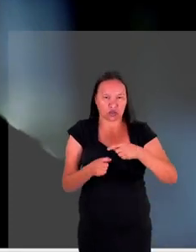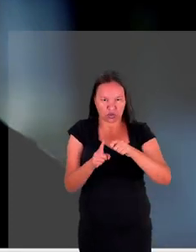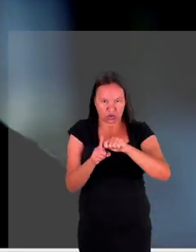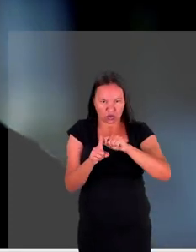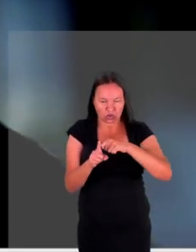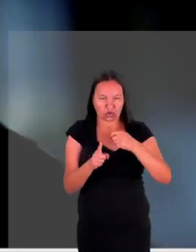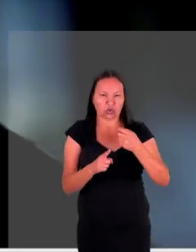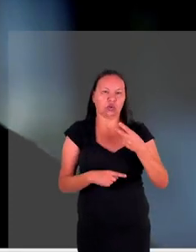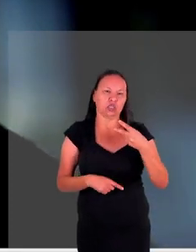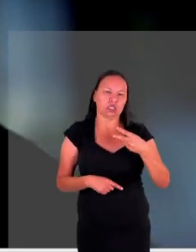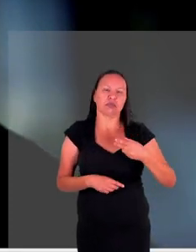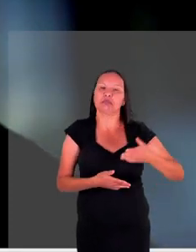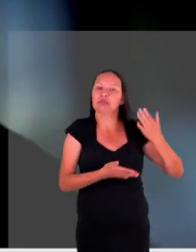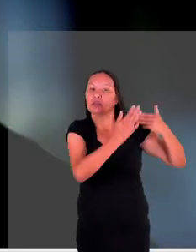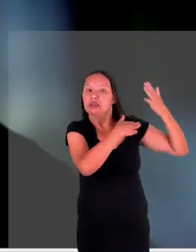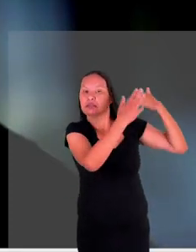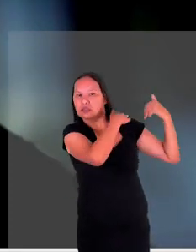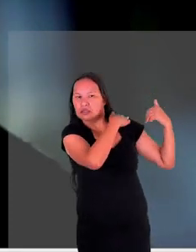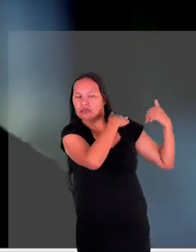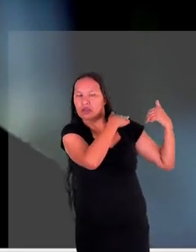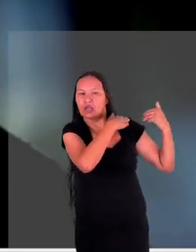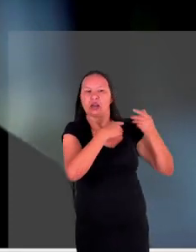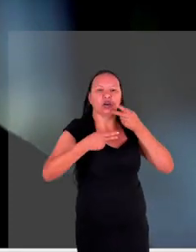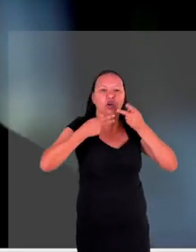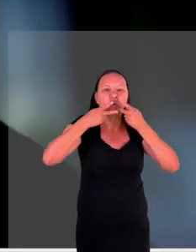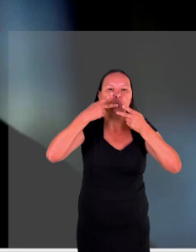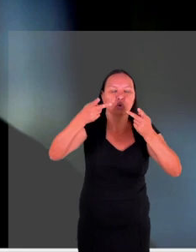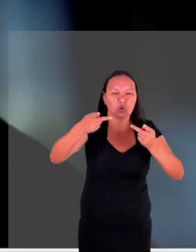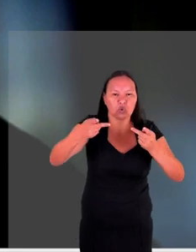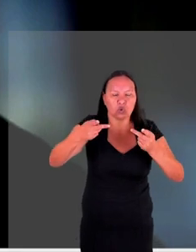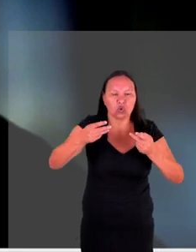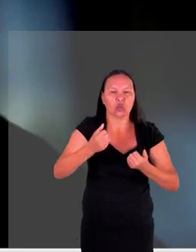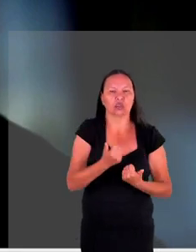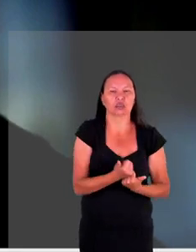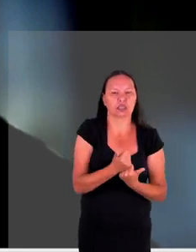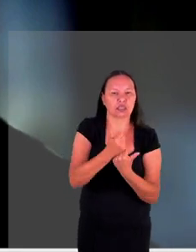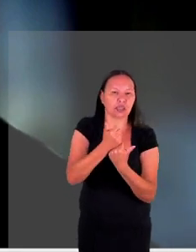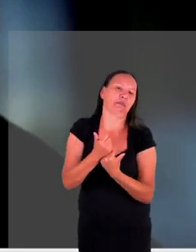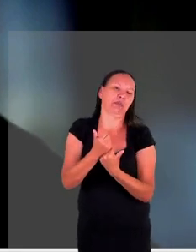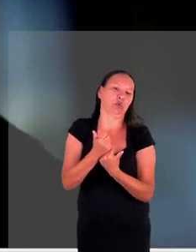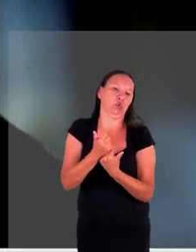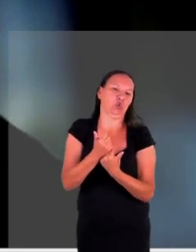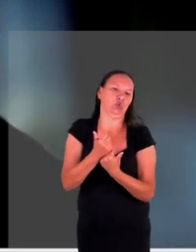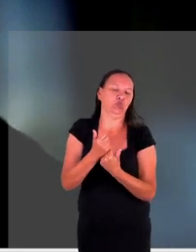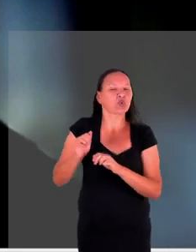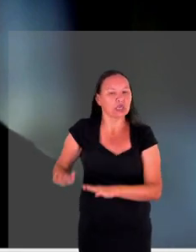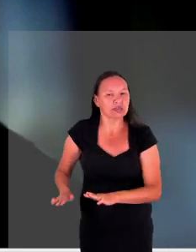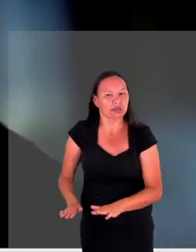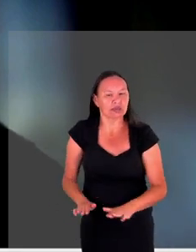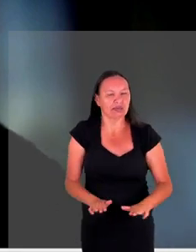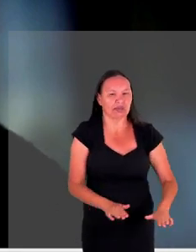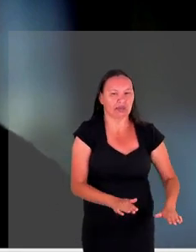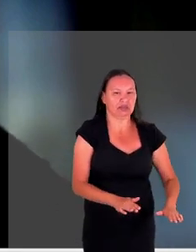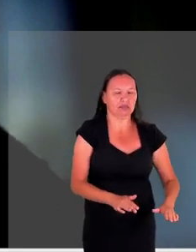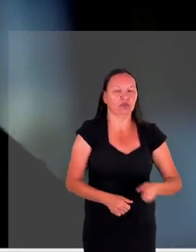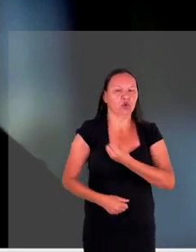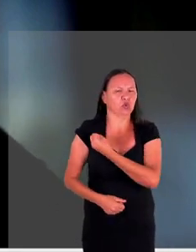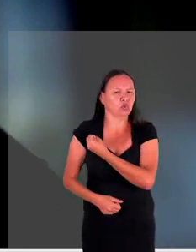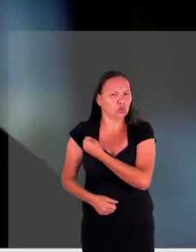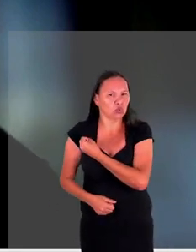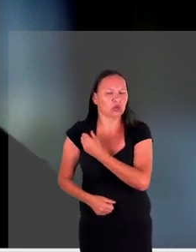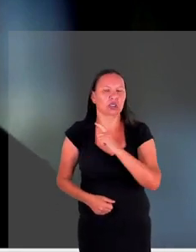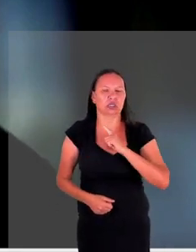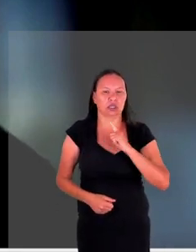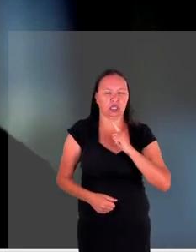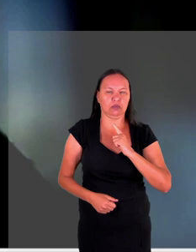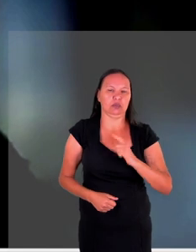eles fizeram movimentação de 37 mil crianças de território ucraniano para Belarus então o número que a gente tem ele é